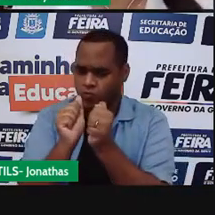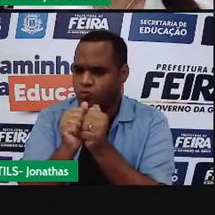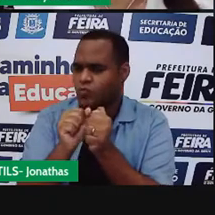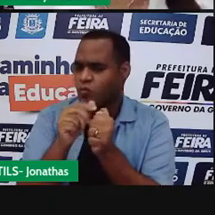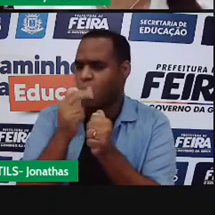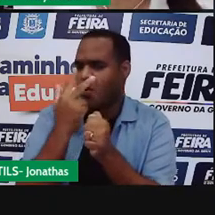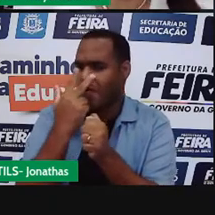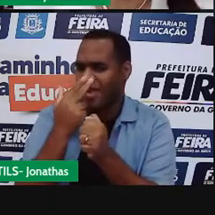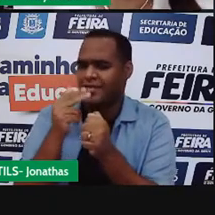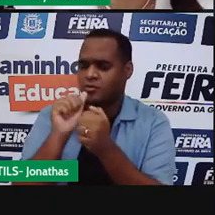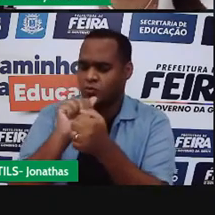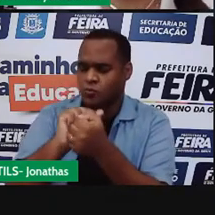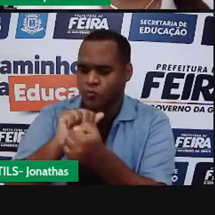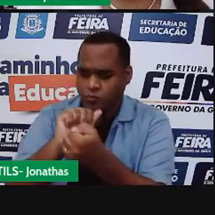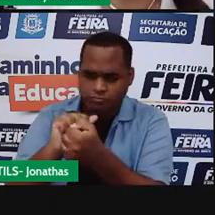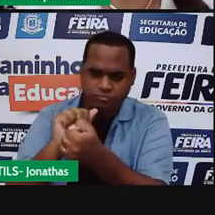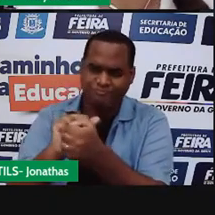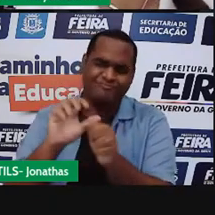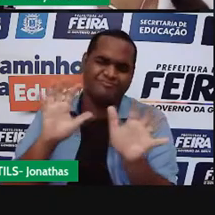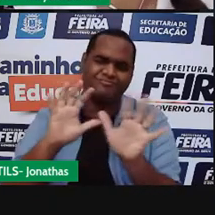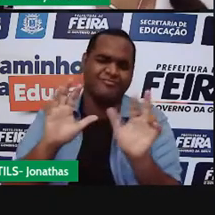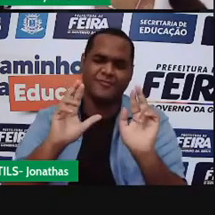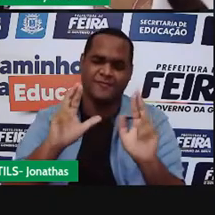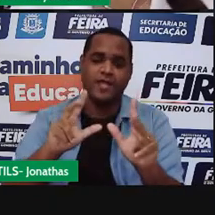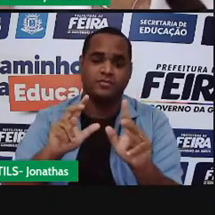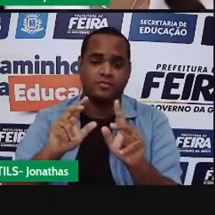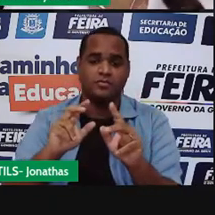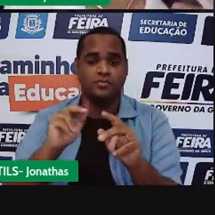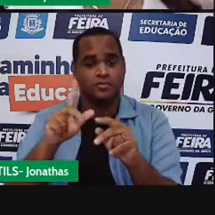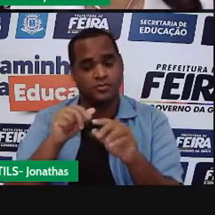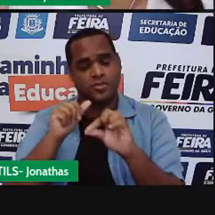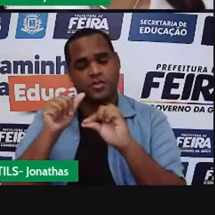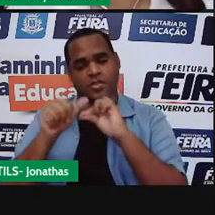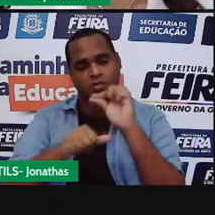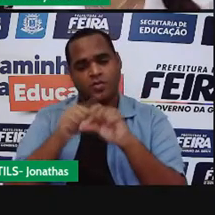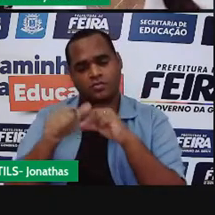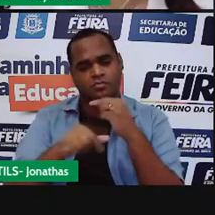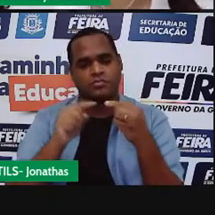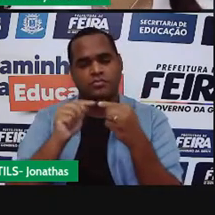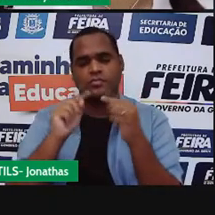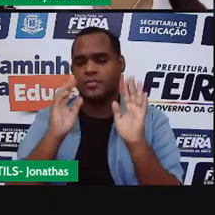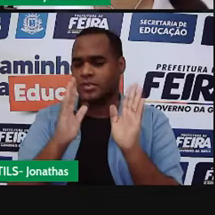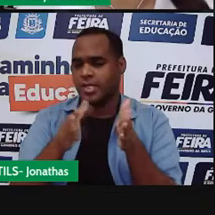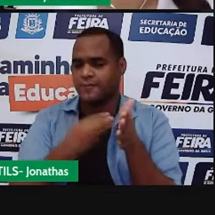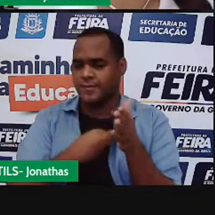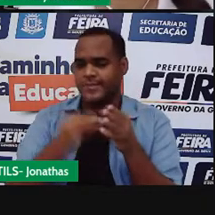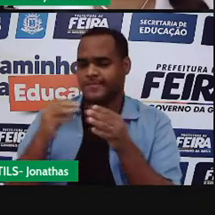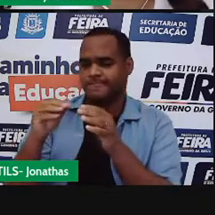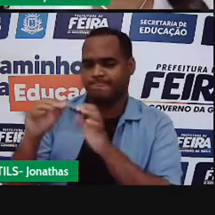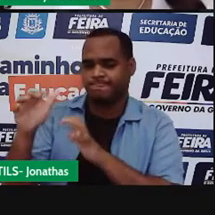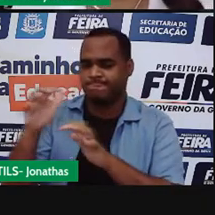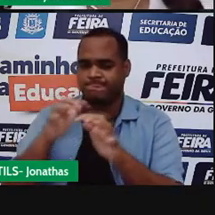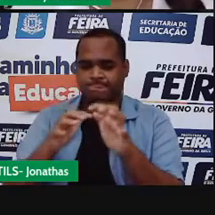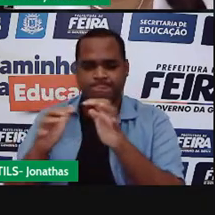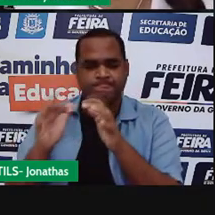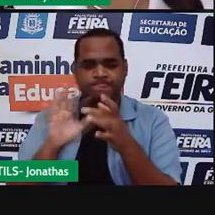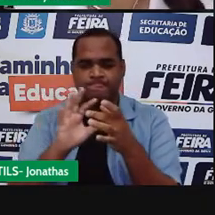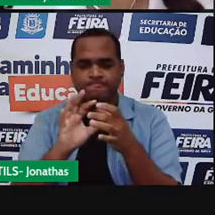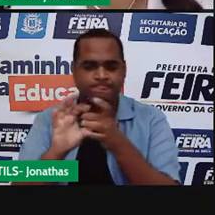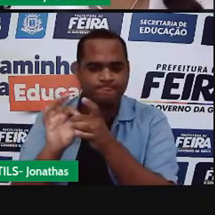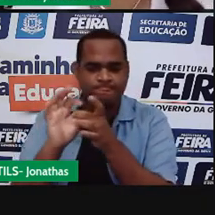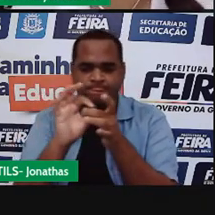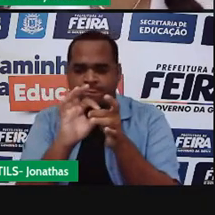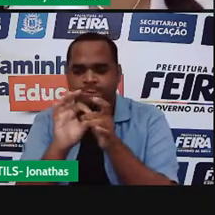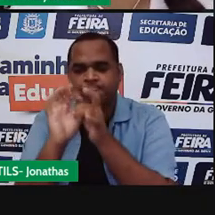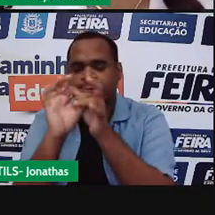mas não estão tão grudadinhos como estavam lá no estado sólido. E eles têm já uma movimentação aí, eles interagem entre si,